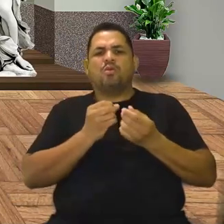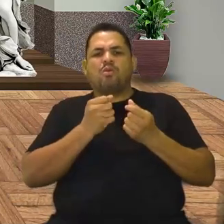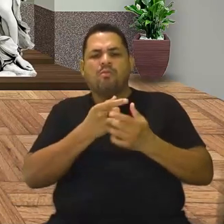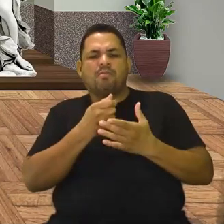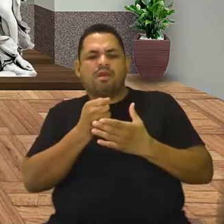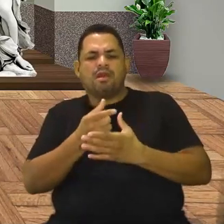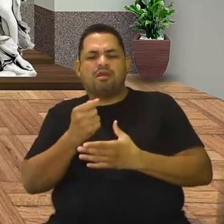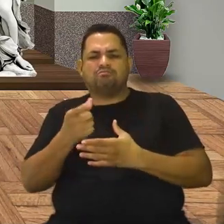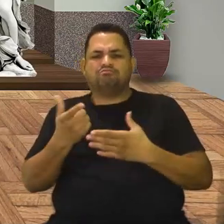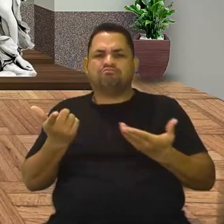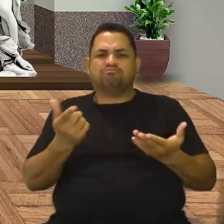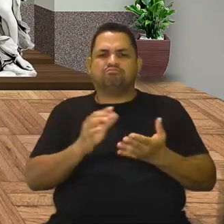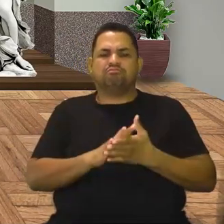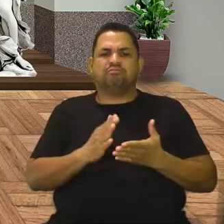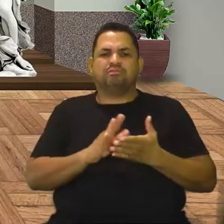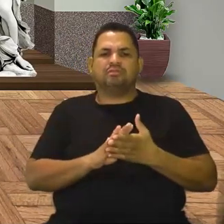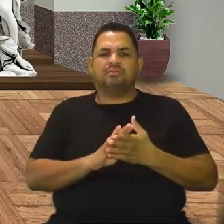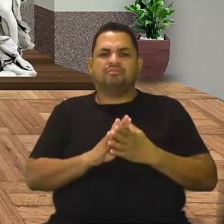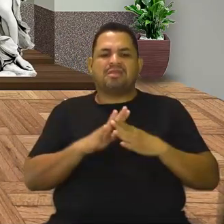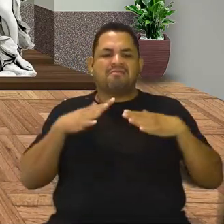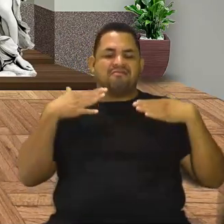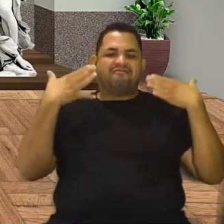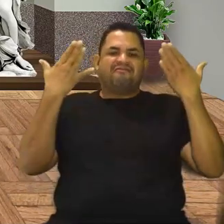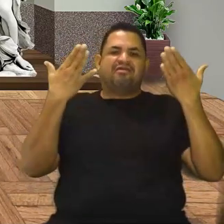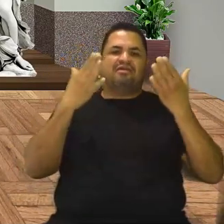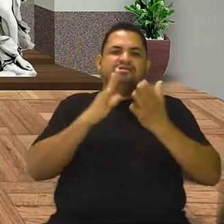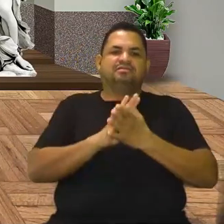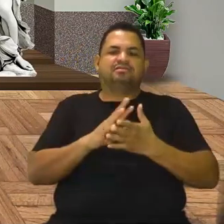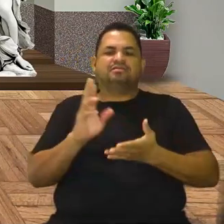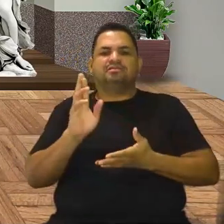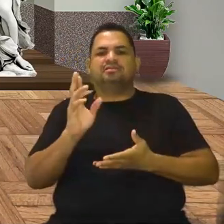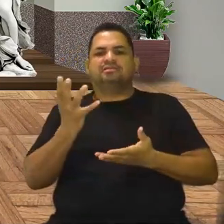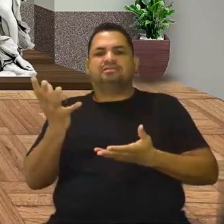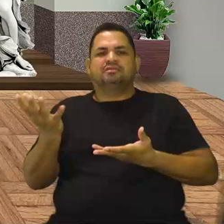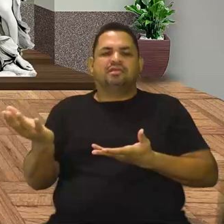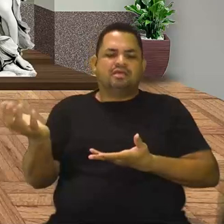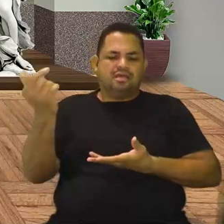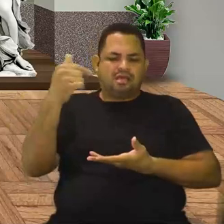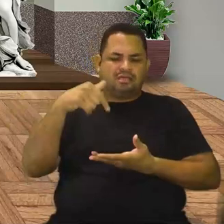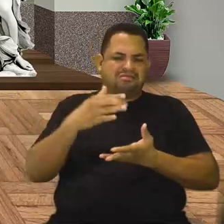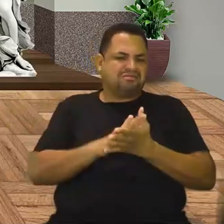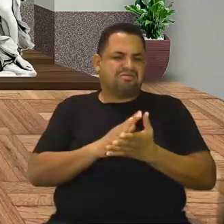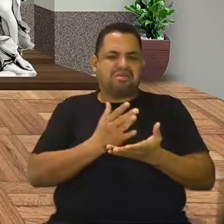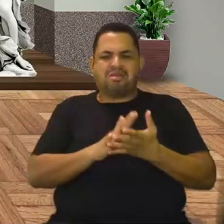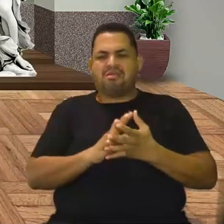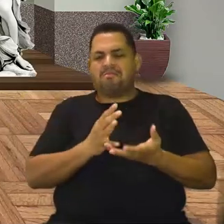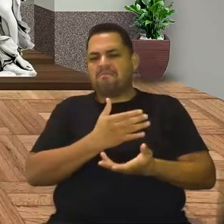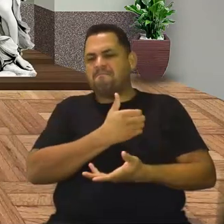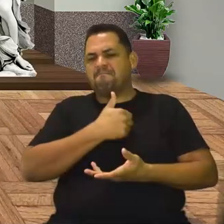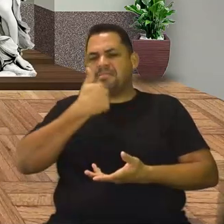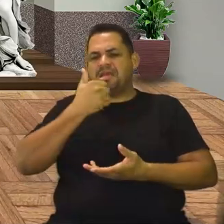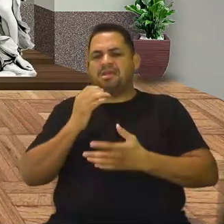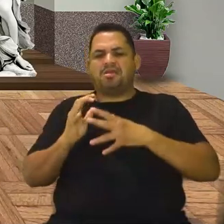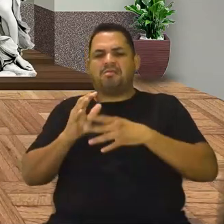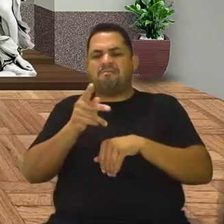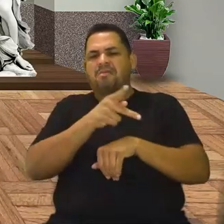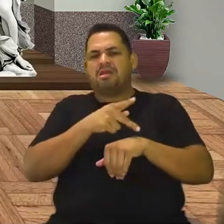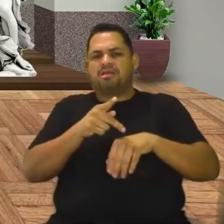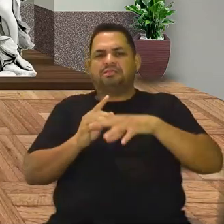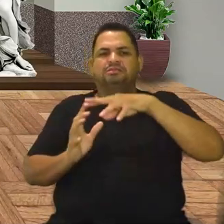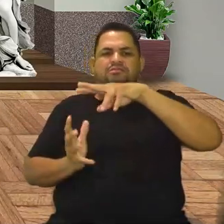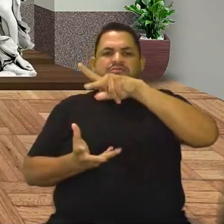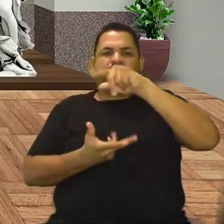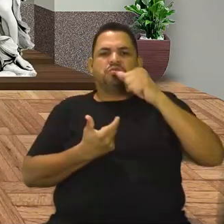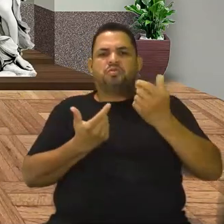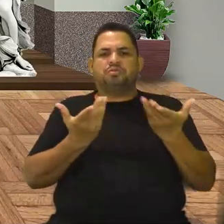aquela festa. Quem não queria ser norte-americano? Vem, aqui é o paraíso. Só que era um paraíso